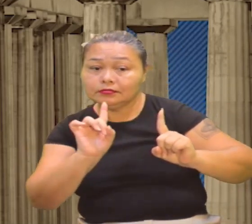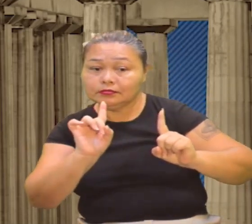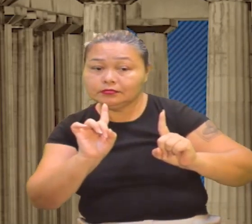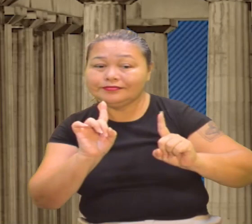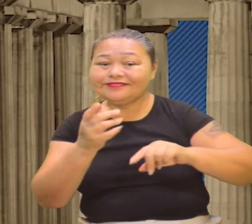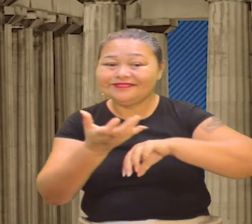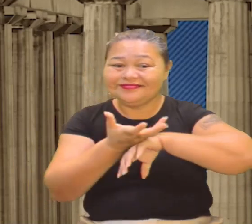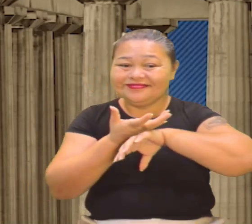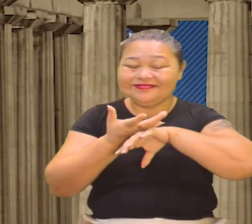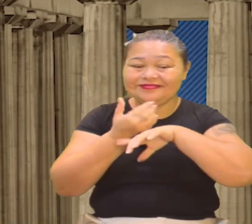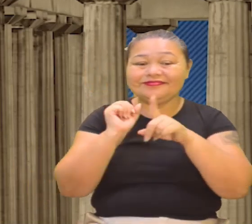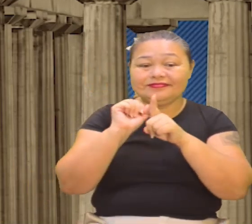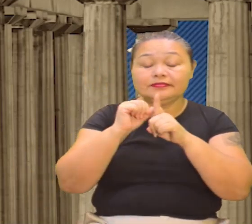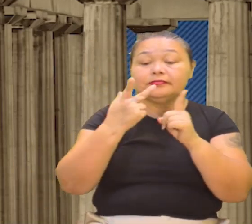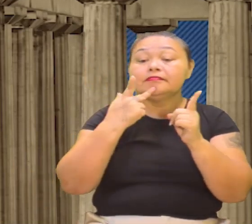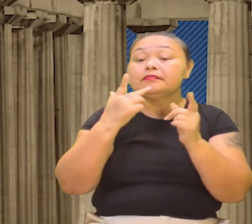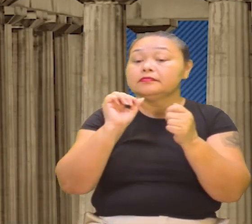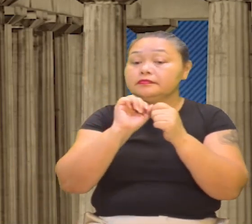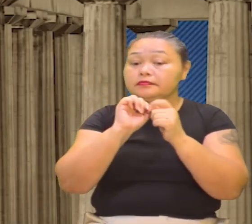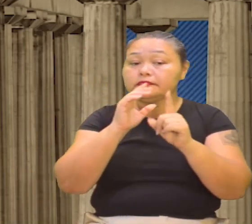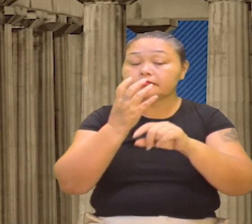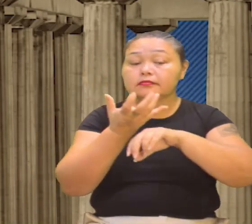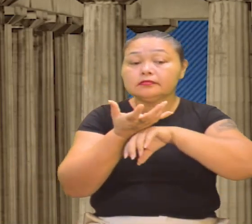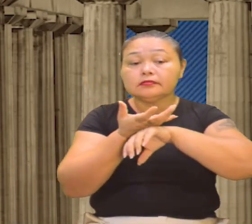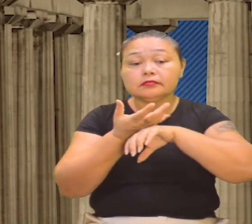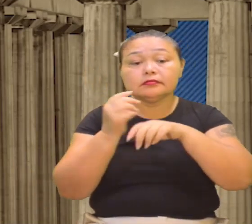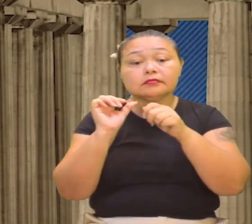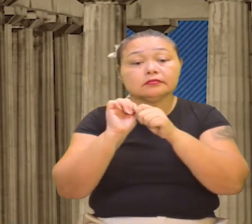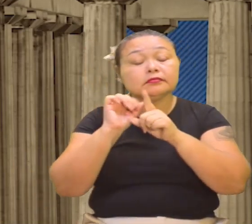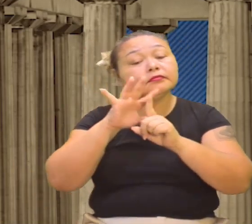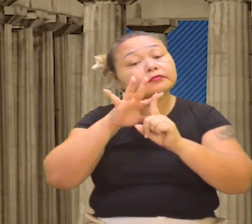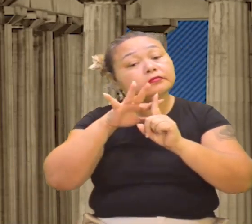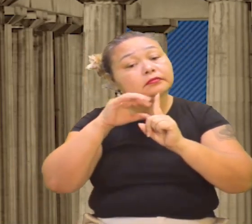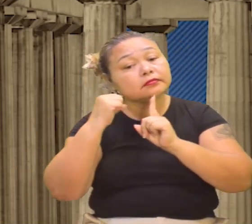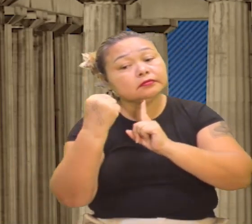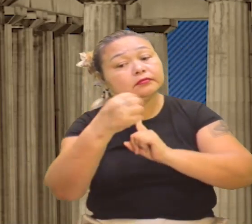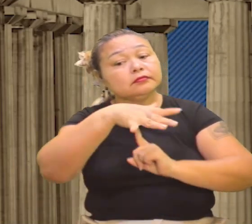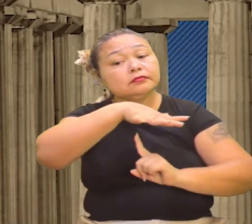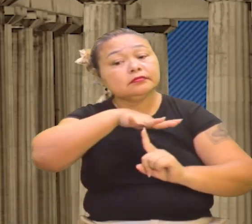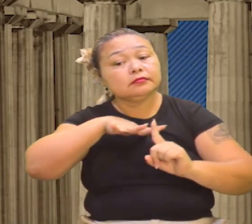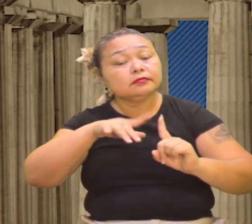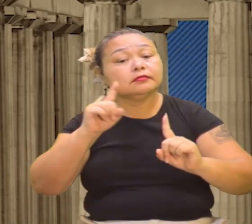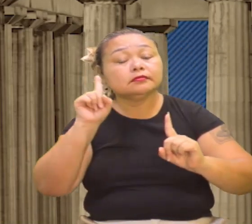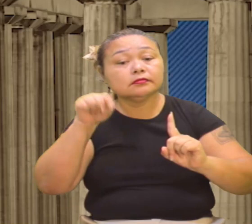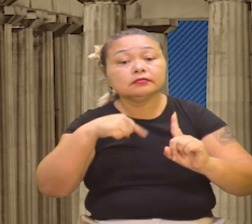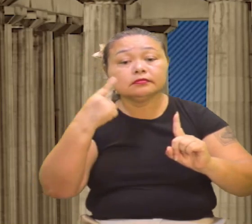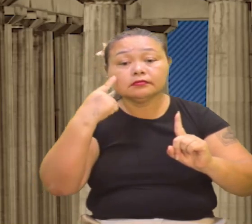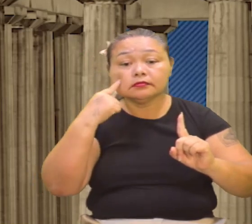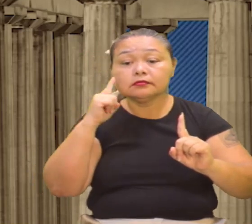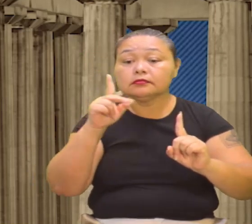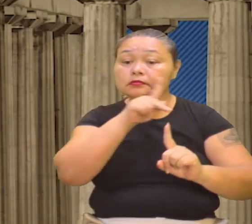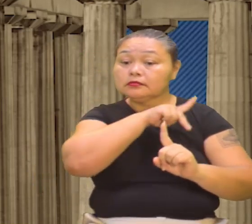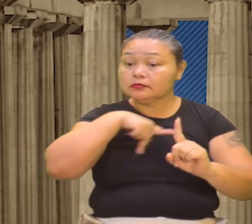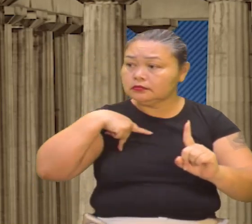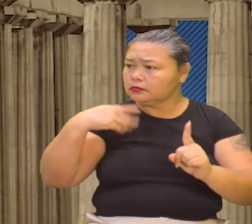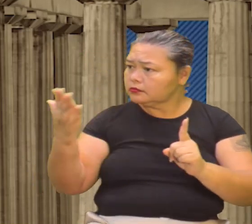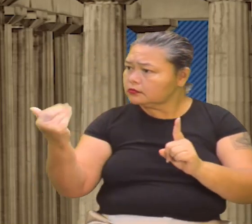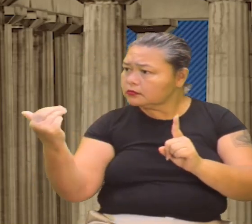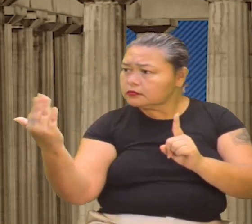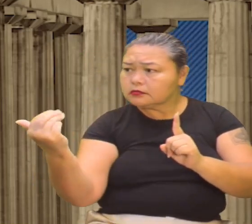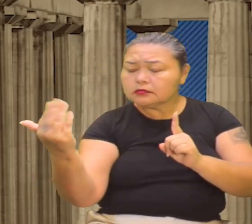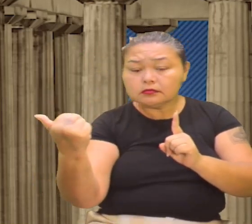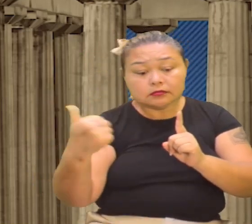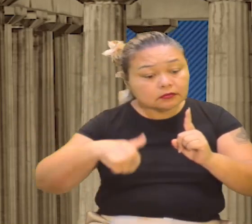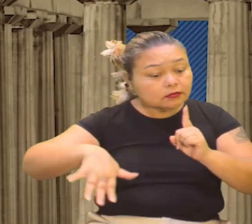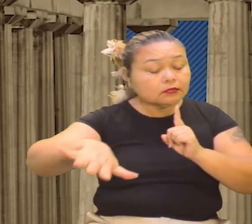componente curricular de sociologia vai dizer, que Platão, ele foi humanista em trazer, socializar as mulheres para o meio